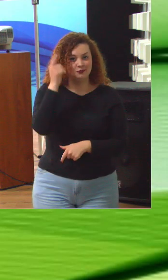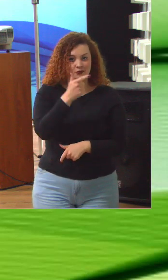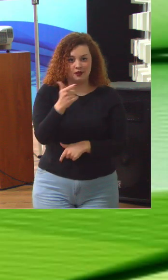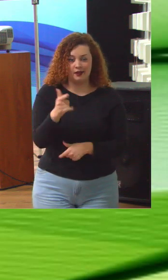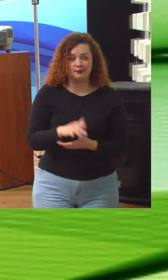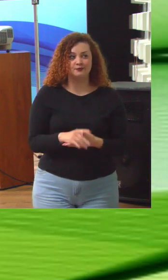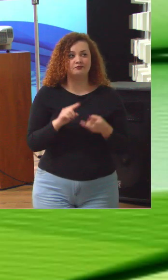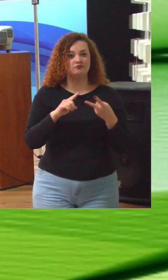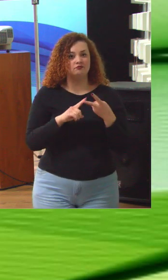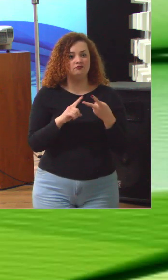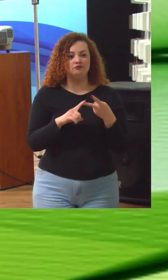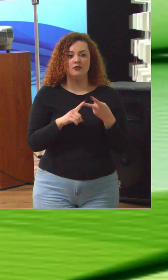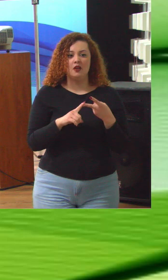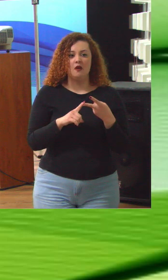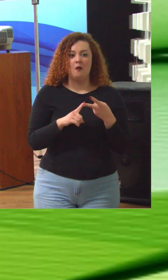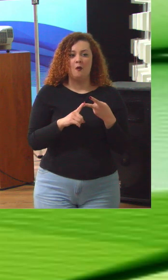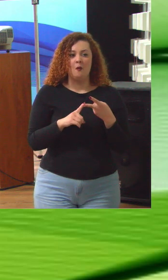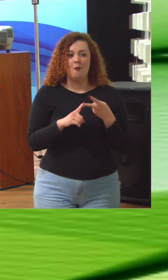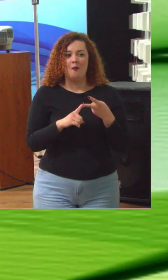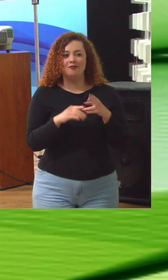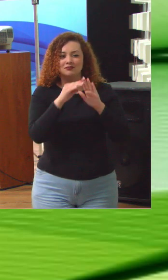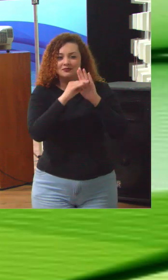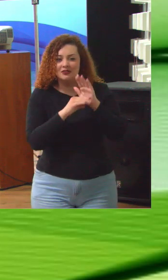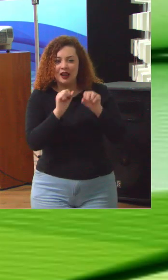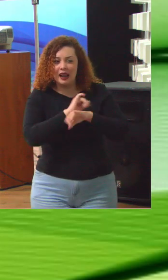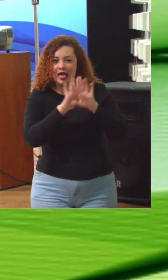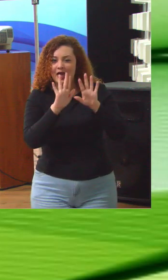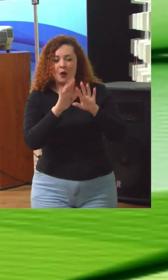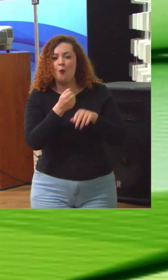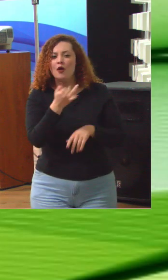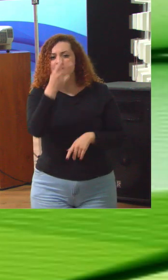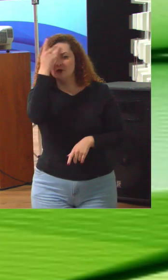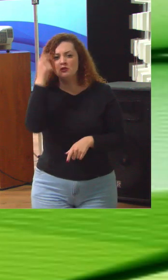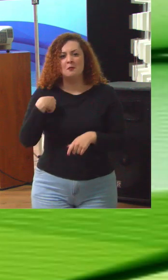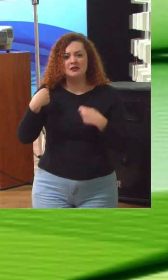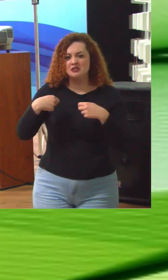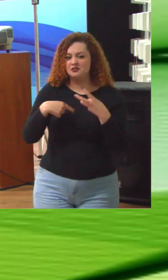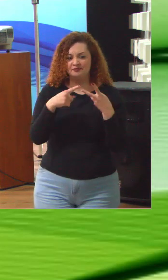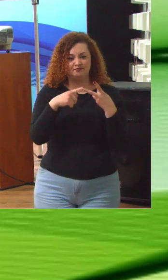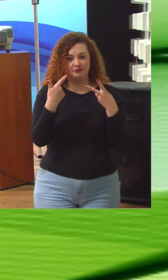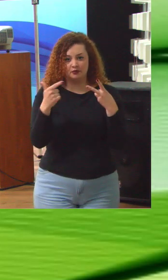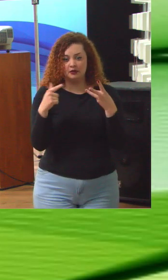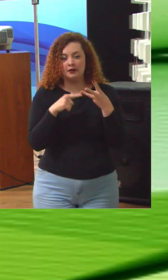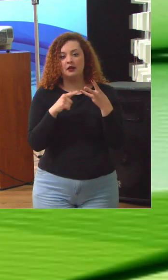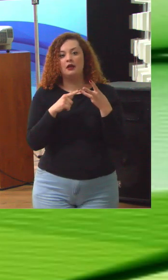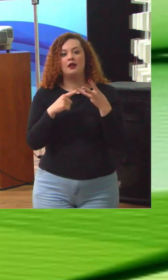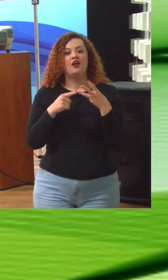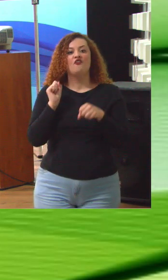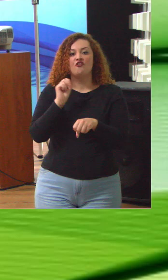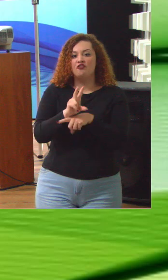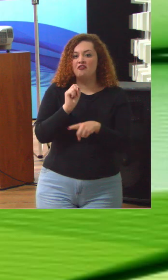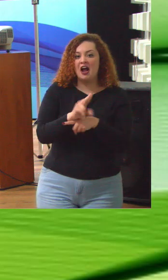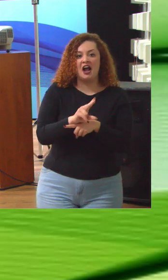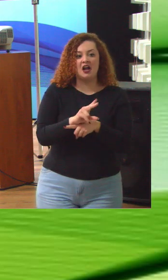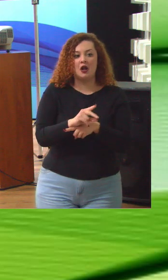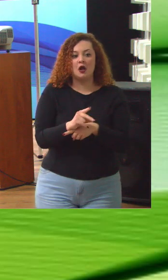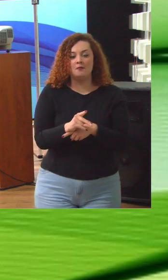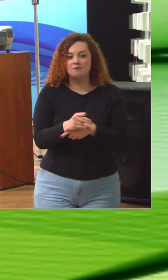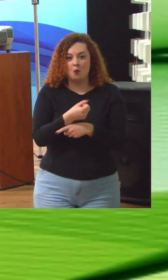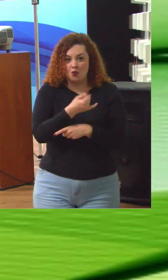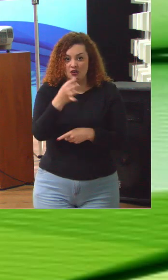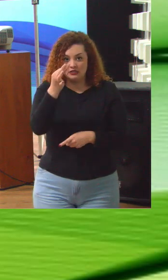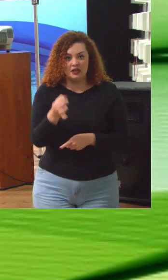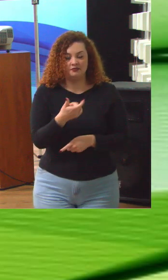definição clara sobre a demanda de colaboradores quantas pessoas eu preciso não tenho um adequado provimento de vagas não tenho um claro